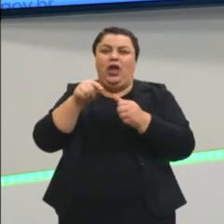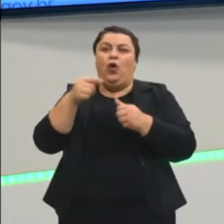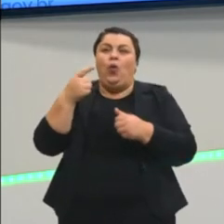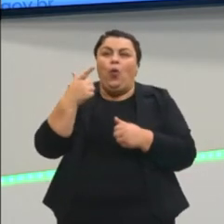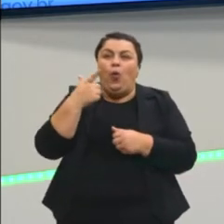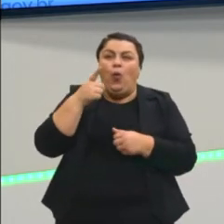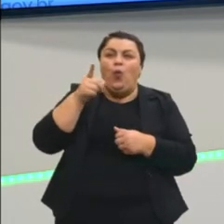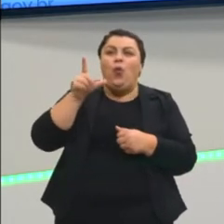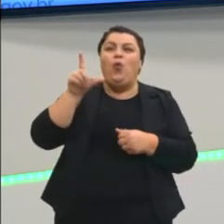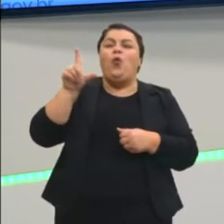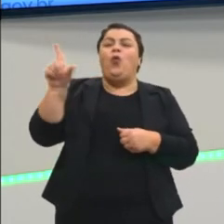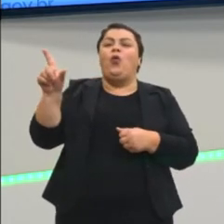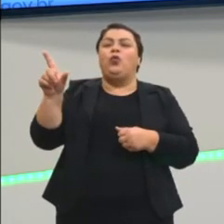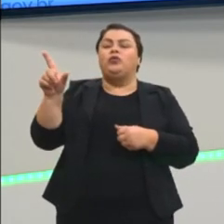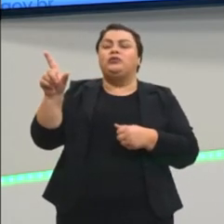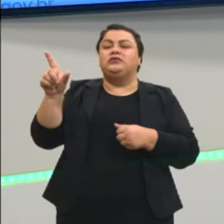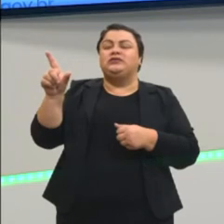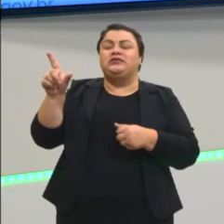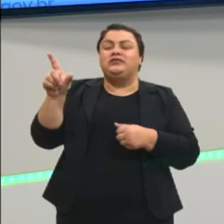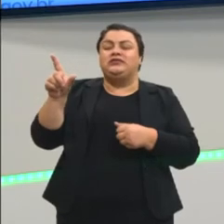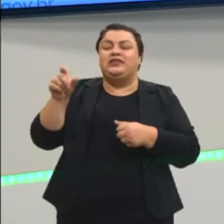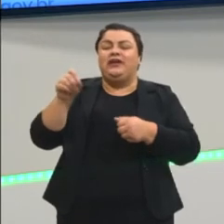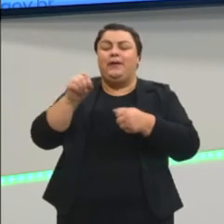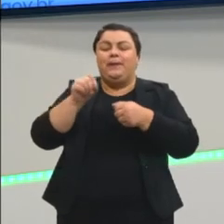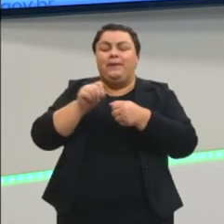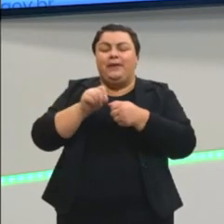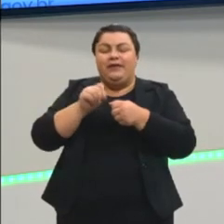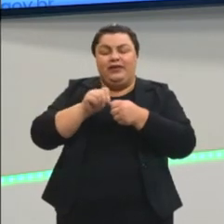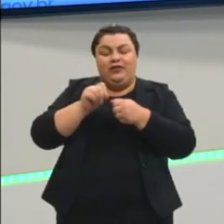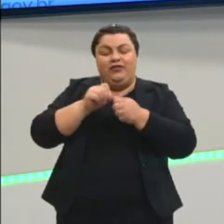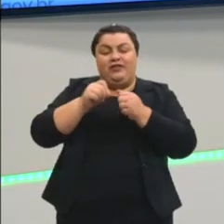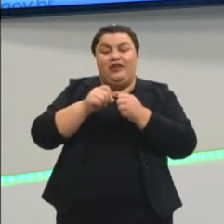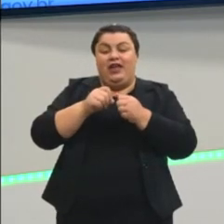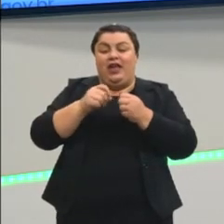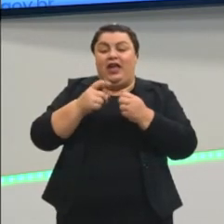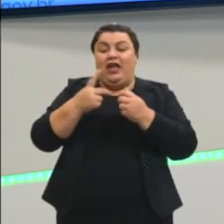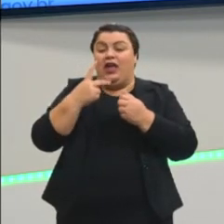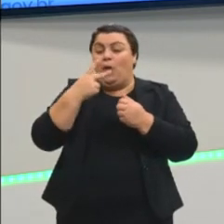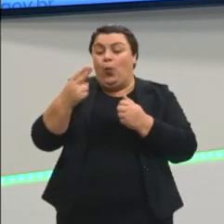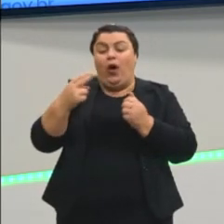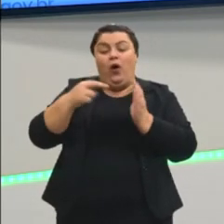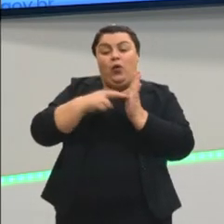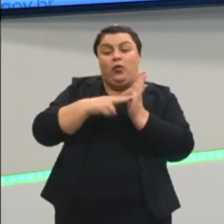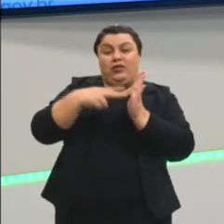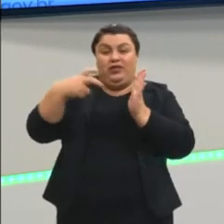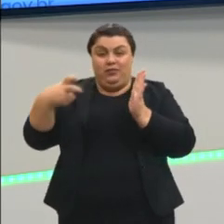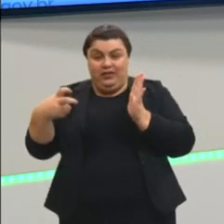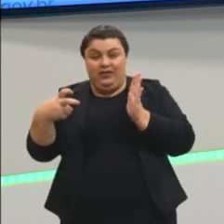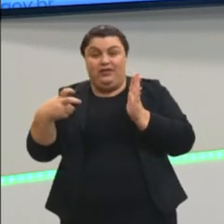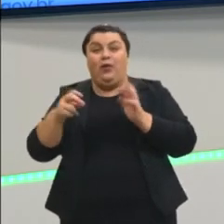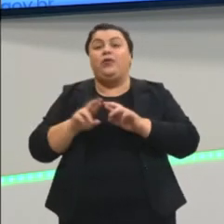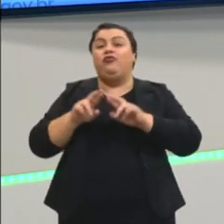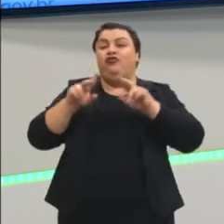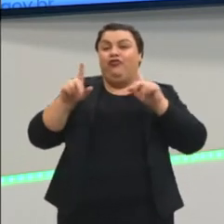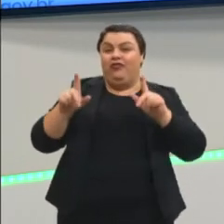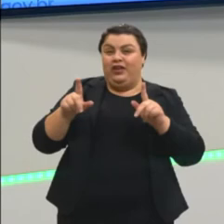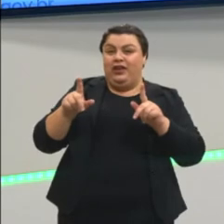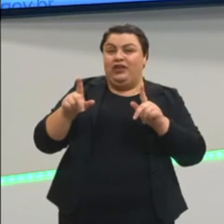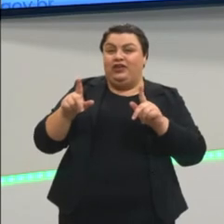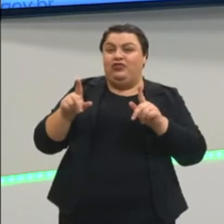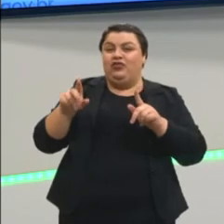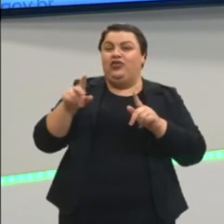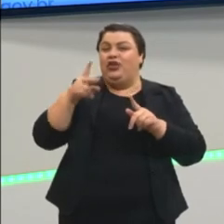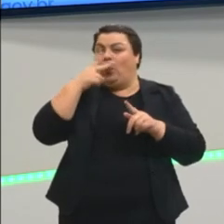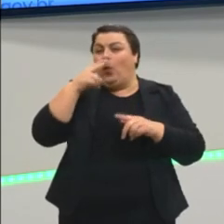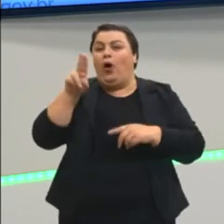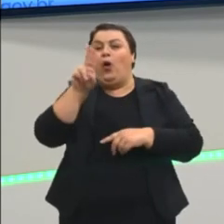interpretação do poema lá do Manuel Bandeira de uma outra forma. Aqui também